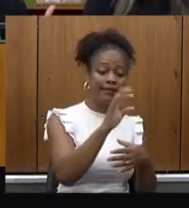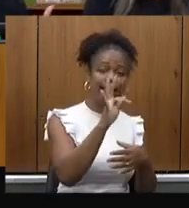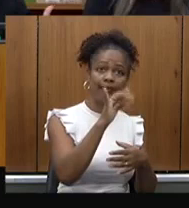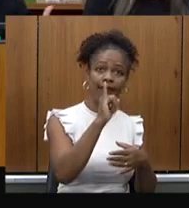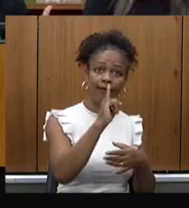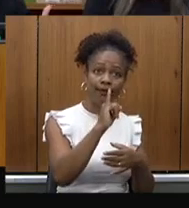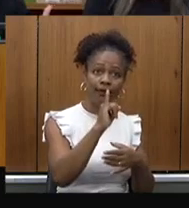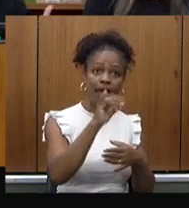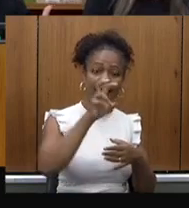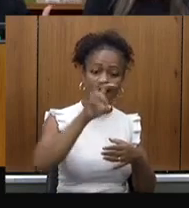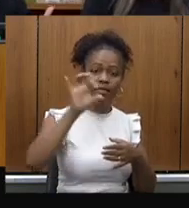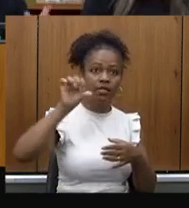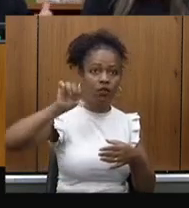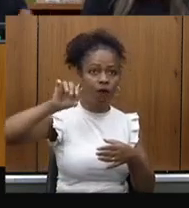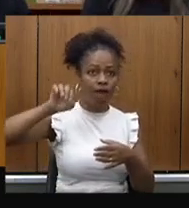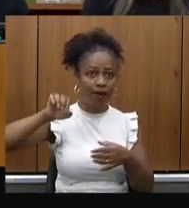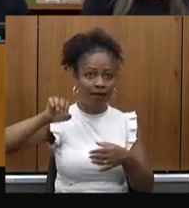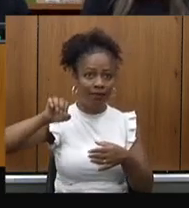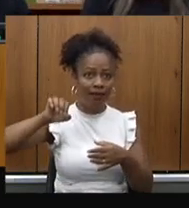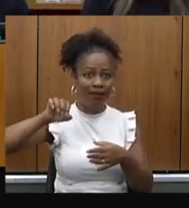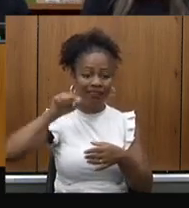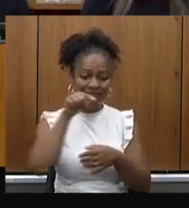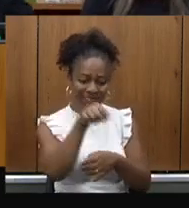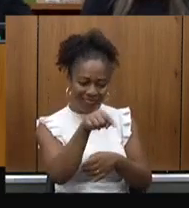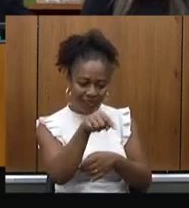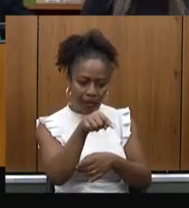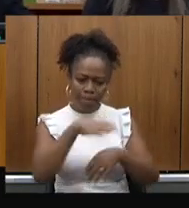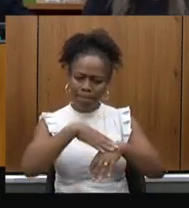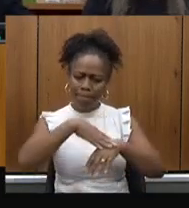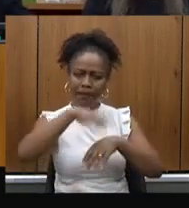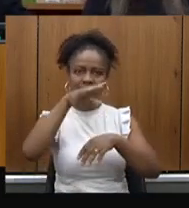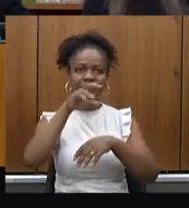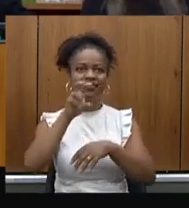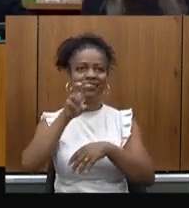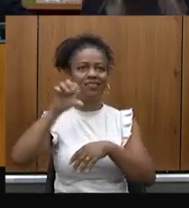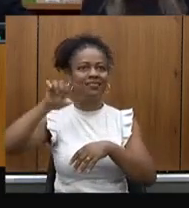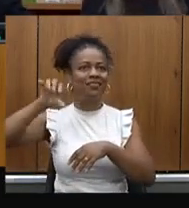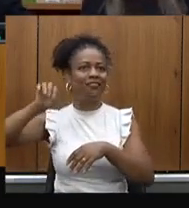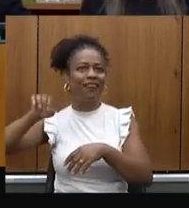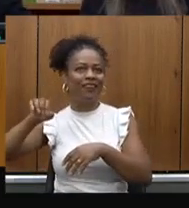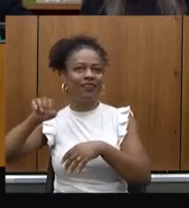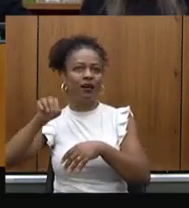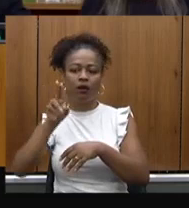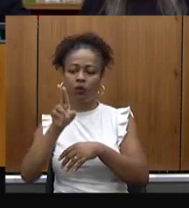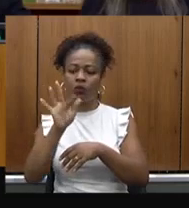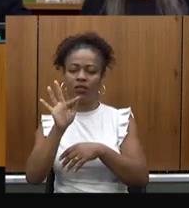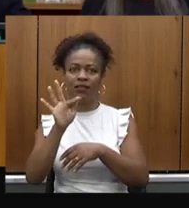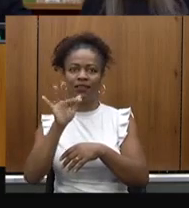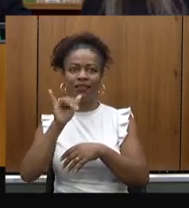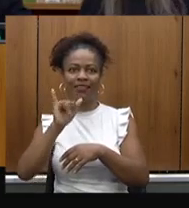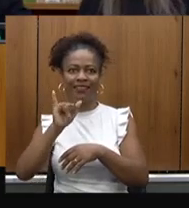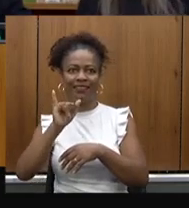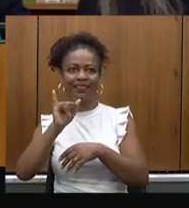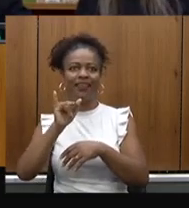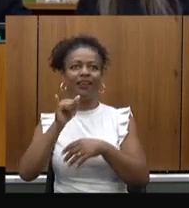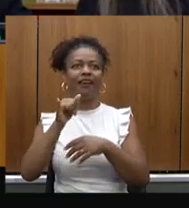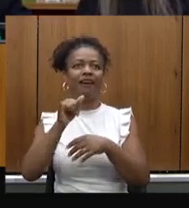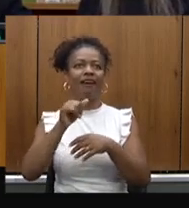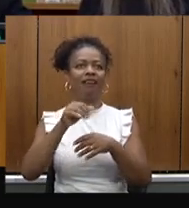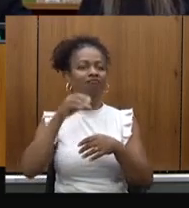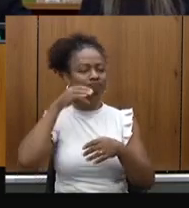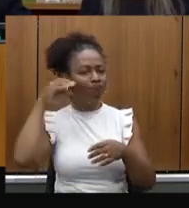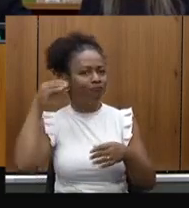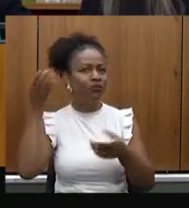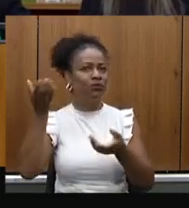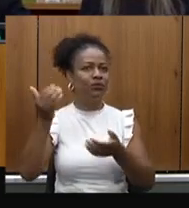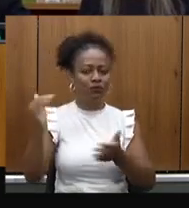590, só aí são mais, são cerca de 280 leitos de UTI, entre UTI adulto, pediátrico, UTI neonatal,